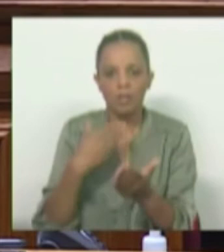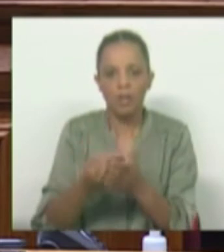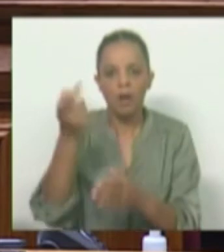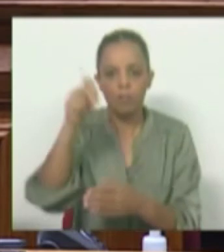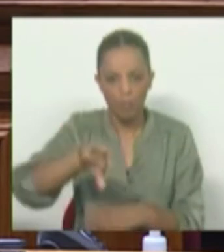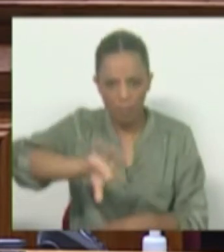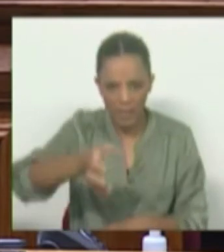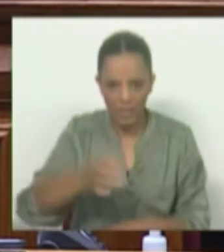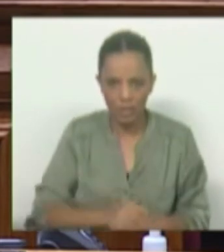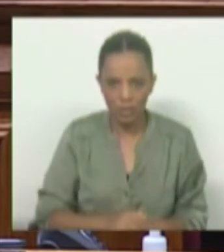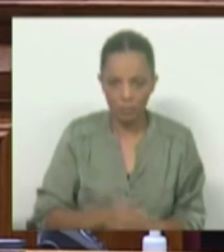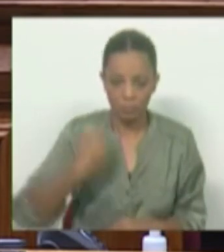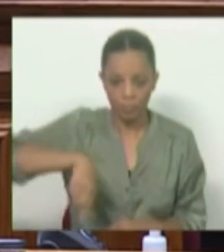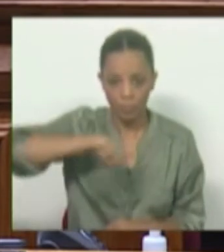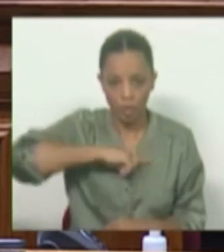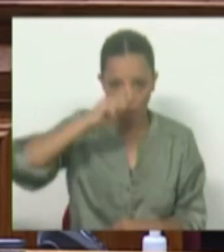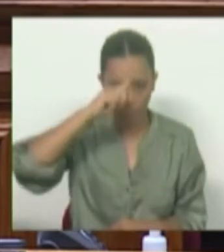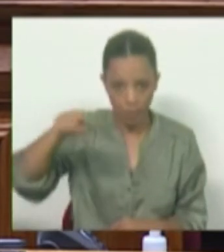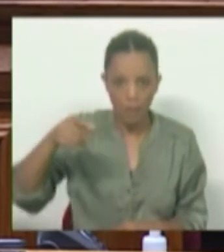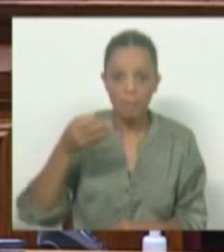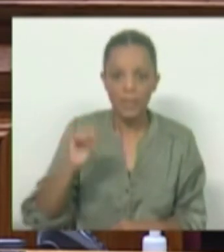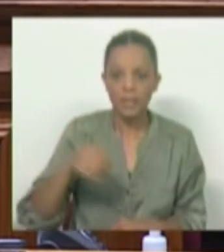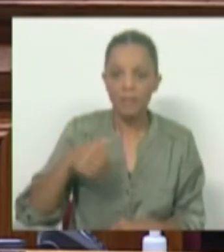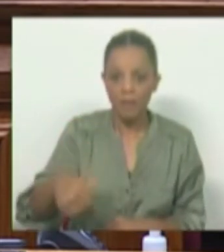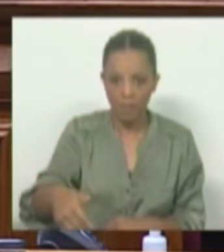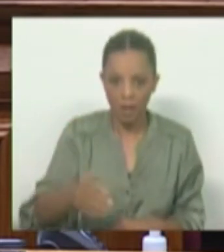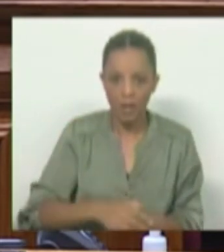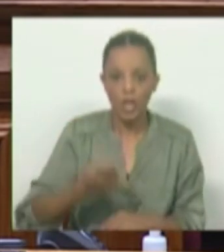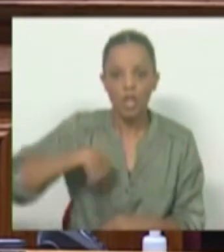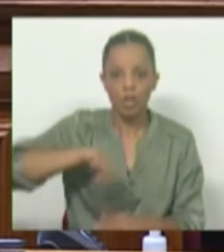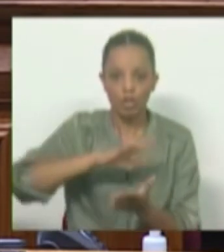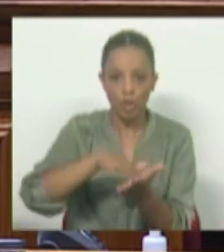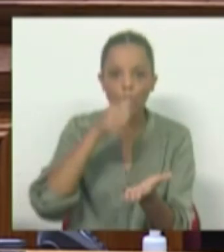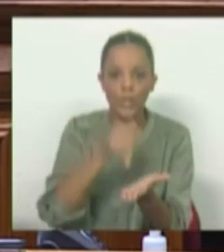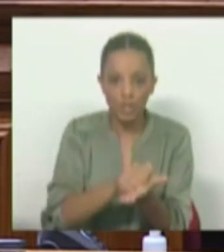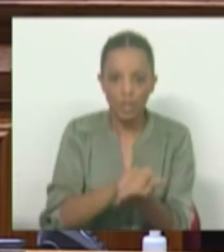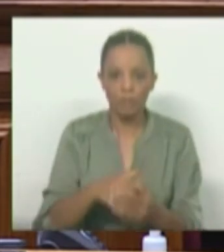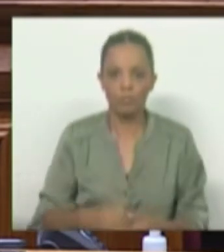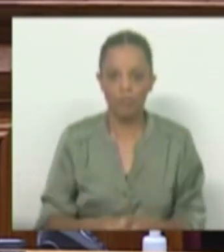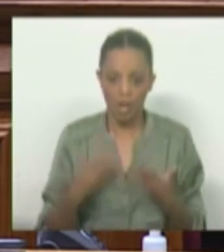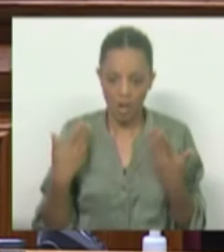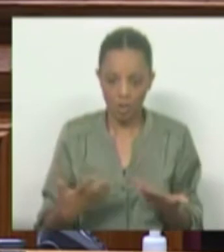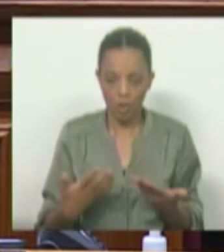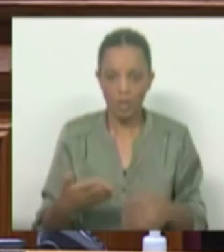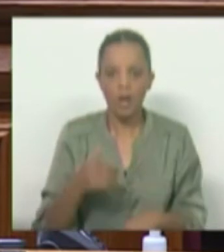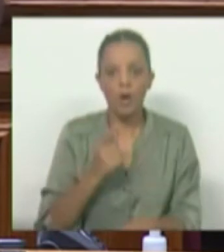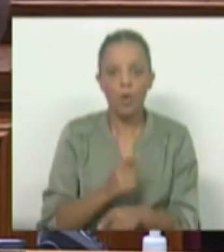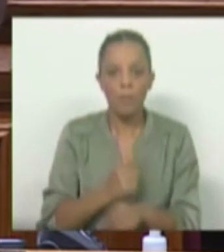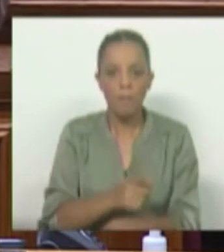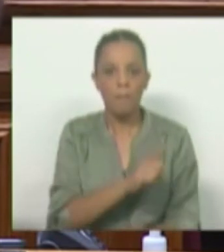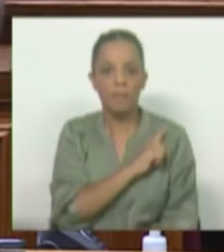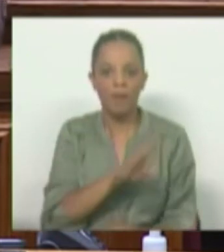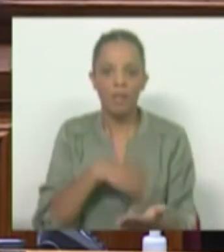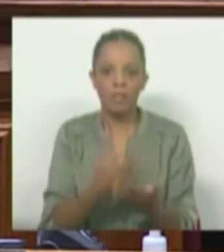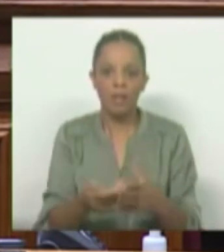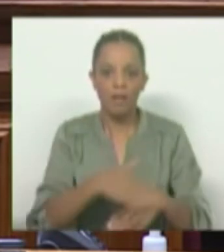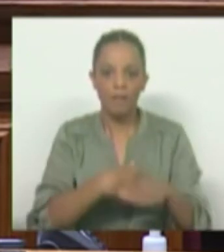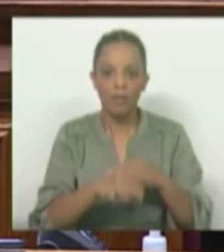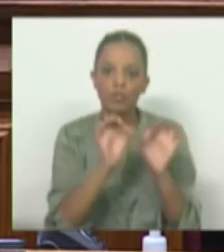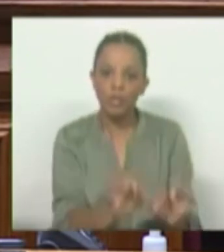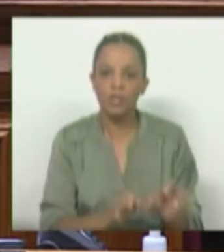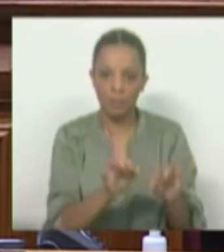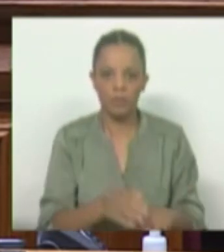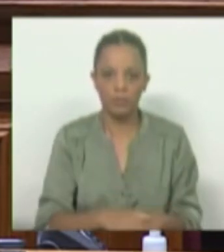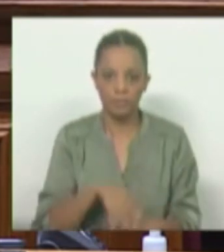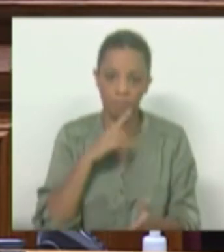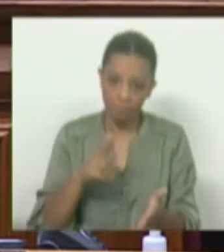país? É que sabemos, o PS dirá daqui a pouco, mas nós corrigimos isso, corrigimos e agora vai ser o mesmo privado a fazer os tratamentos. Mas,